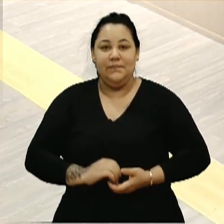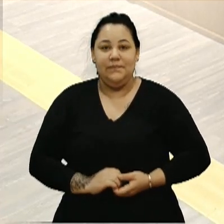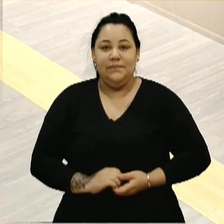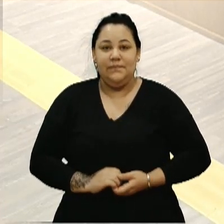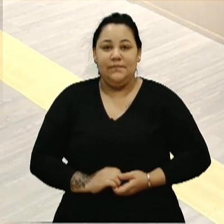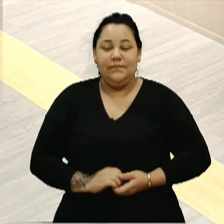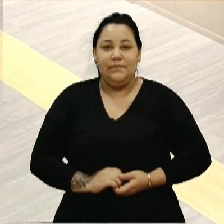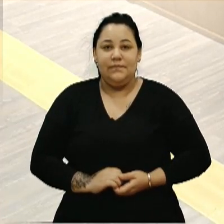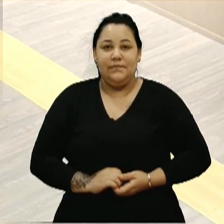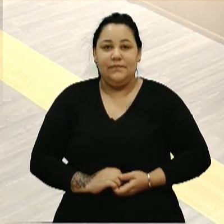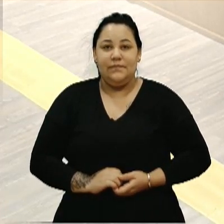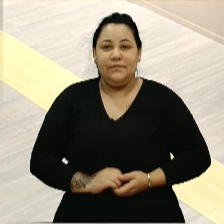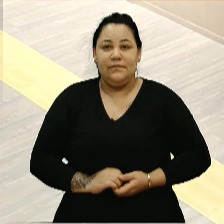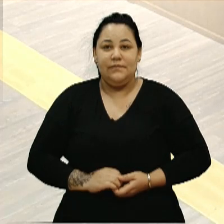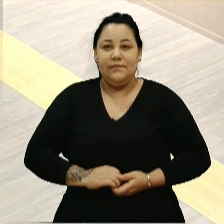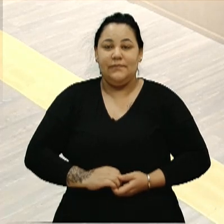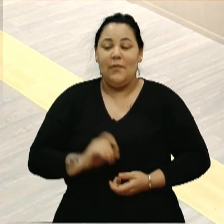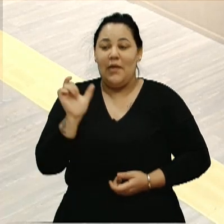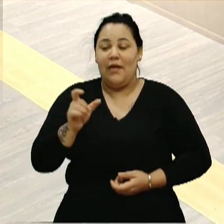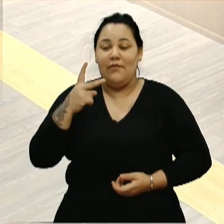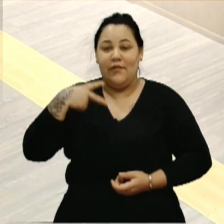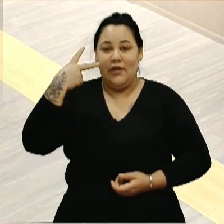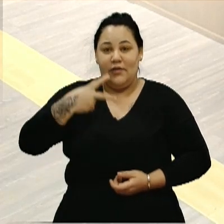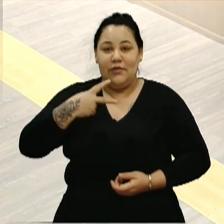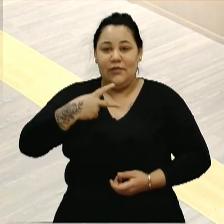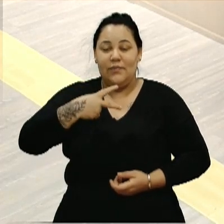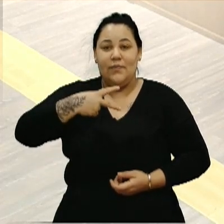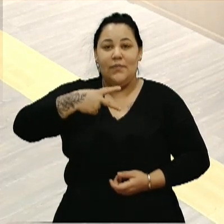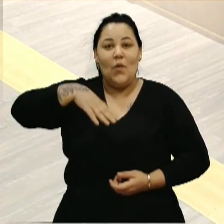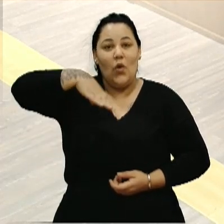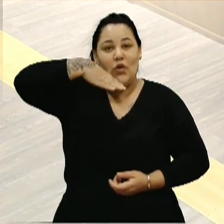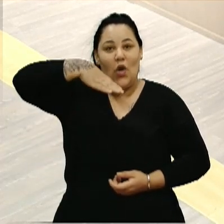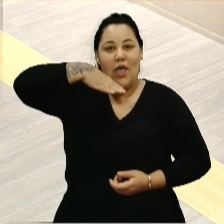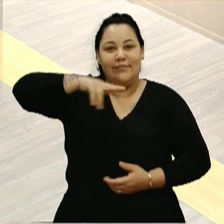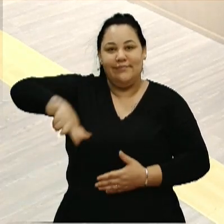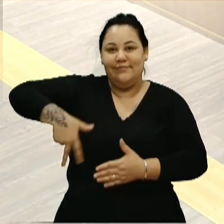Com a palavra, vereador Bortola, na tribuna.